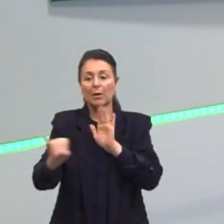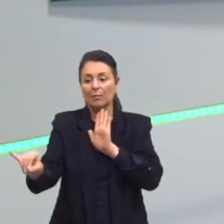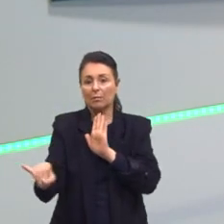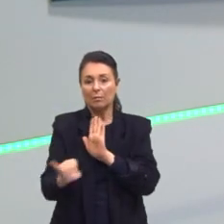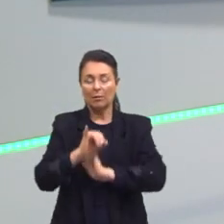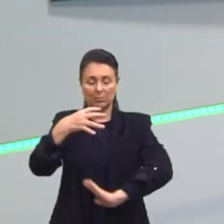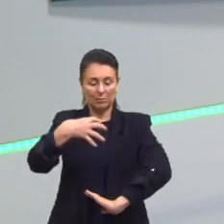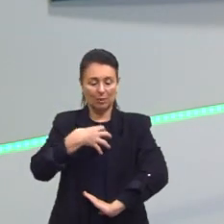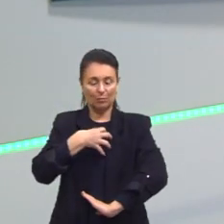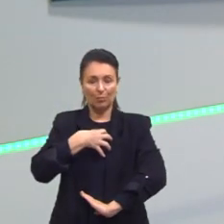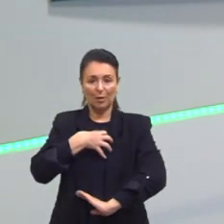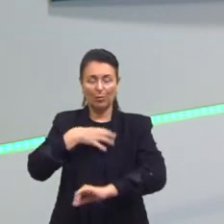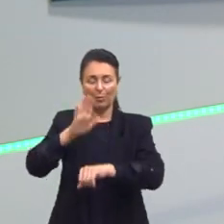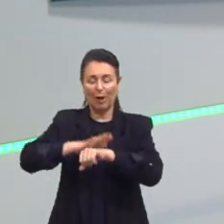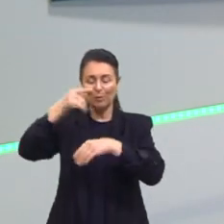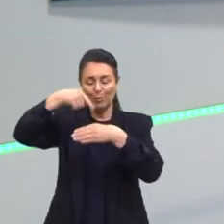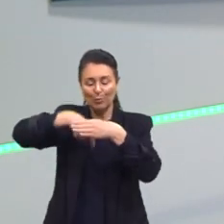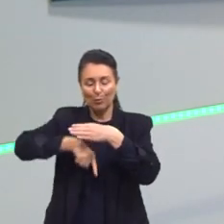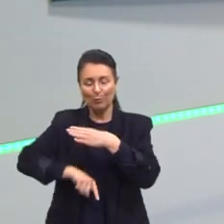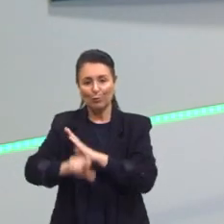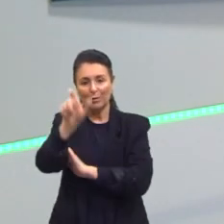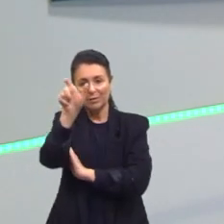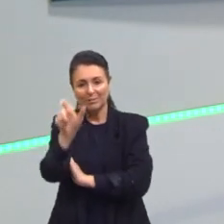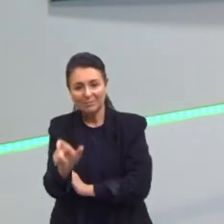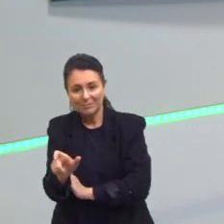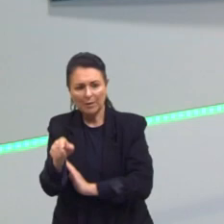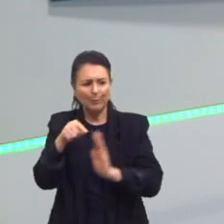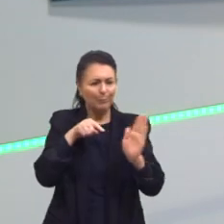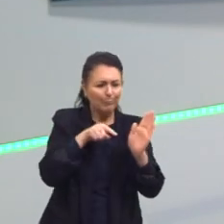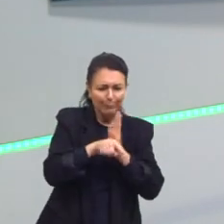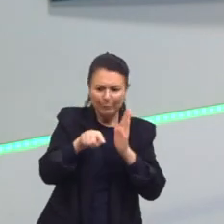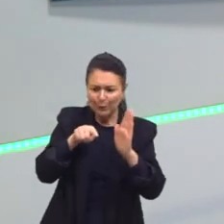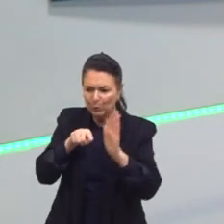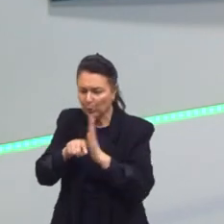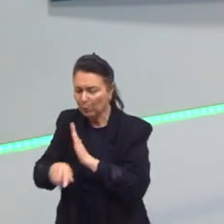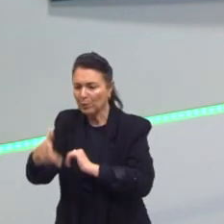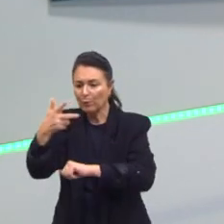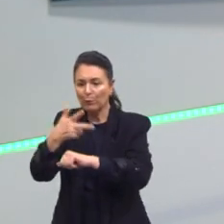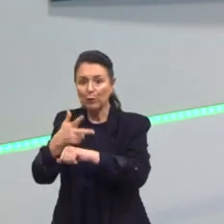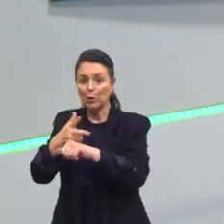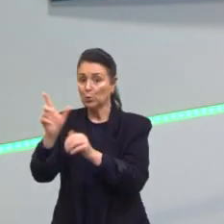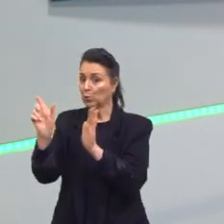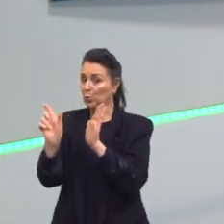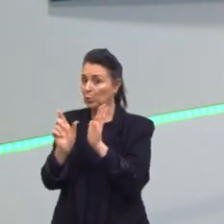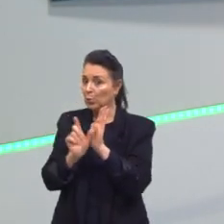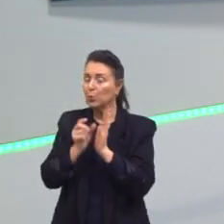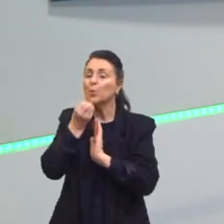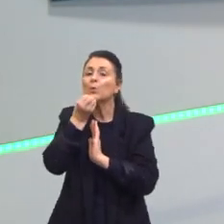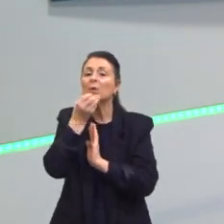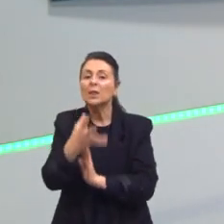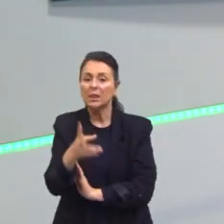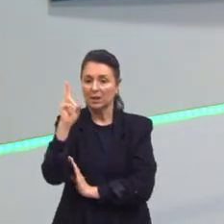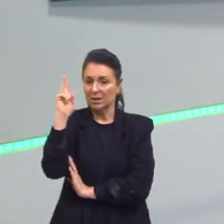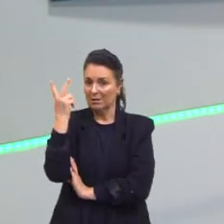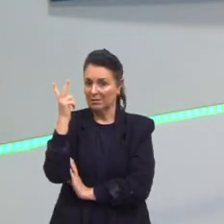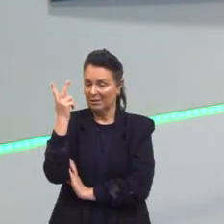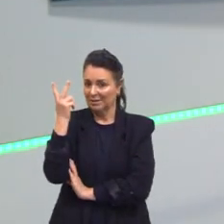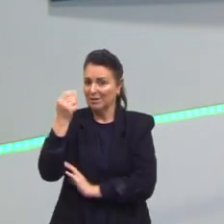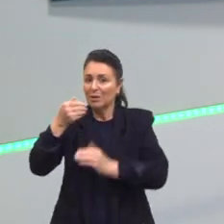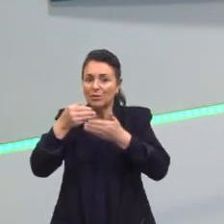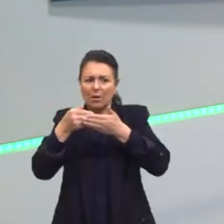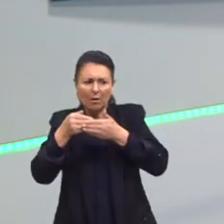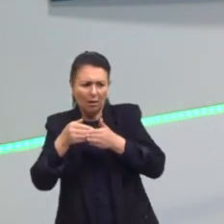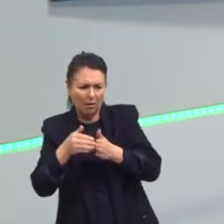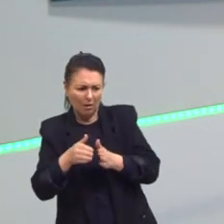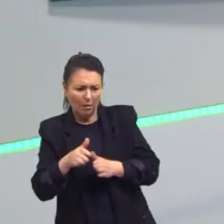sentimentos nas pessoas. Com enquetes, pequenos vídeos contando histórias. Então, gente abre ali o nosso